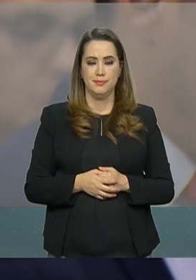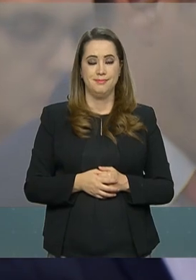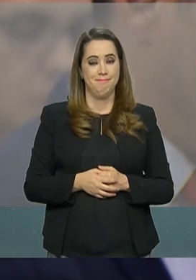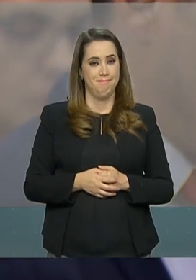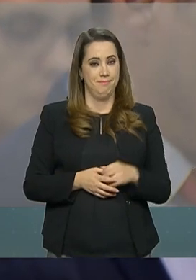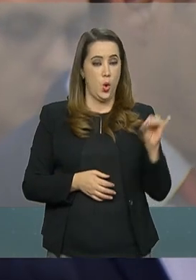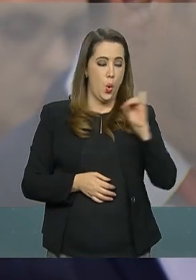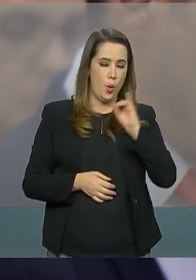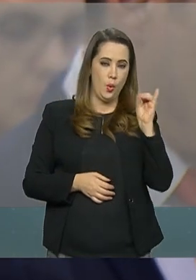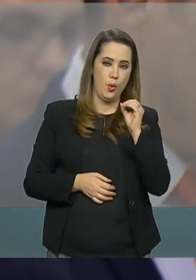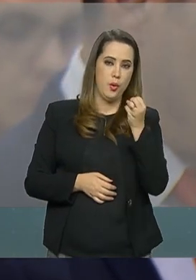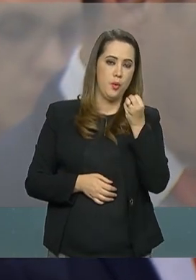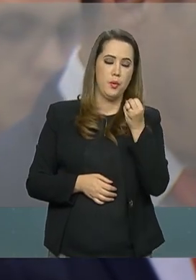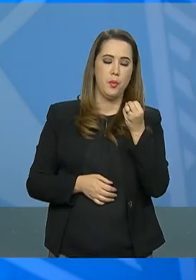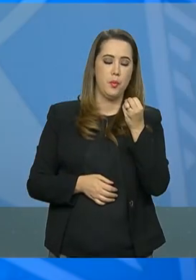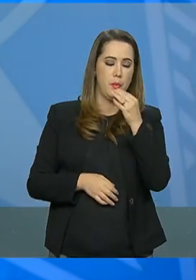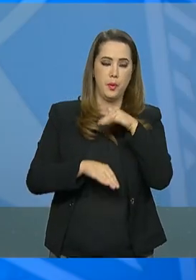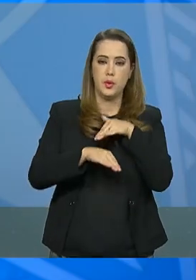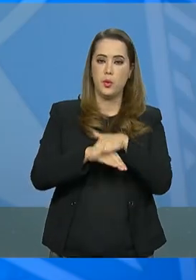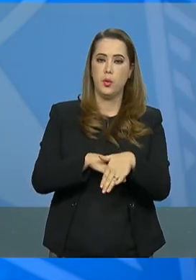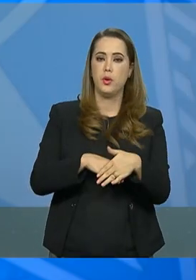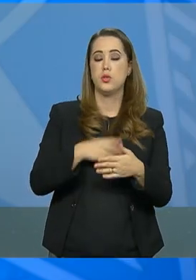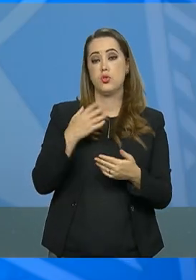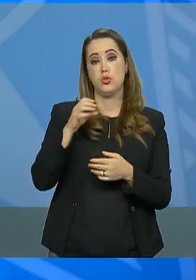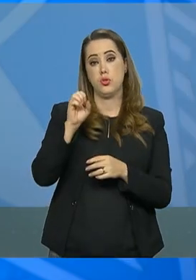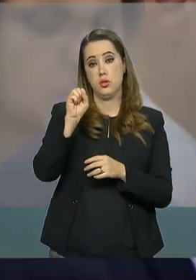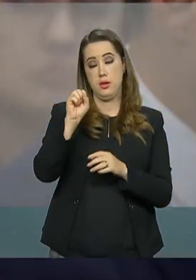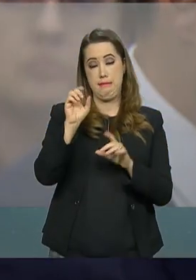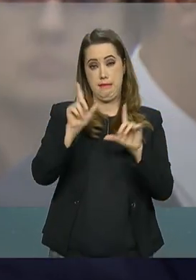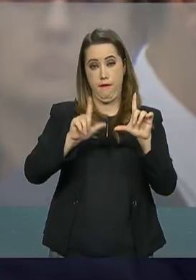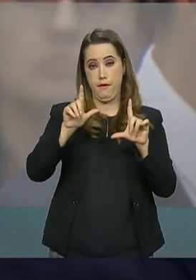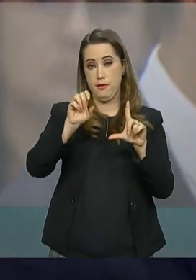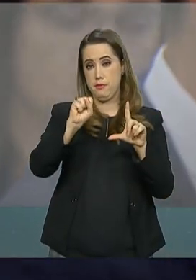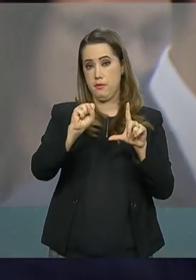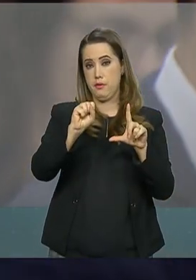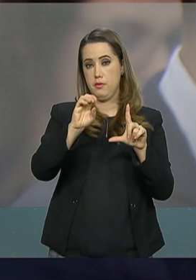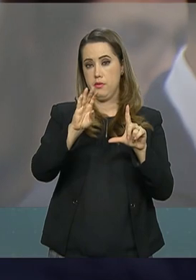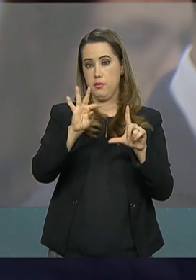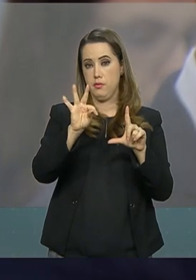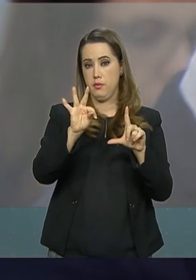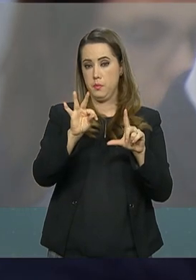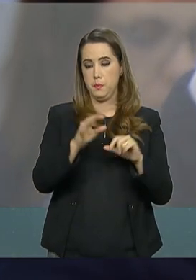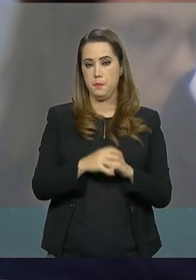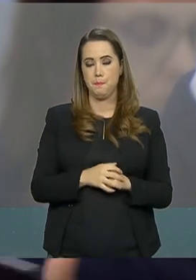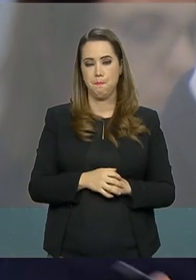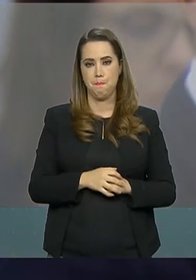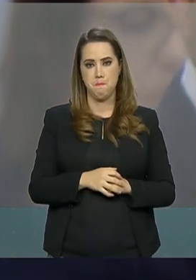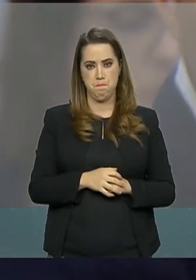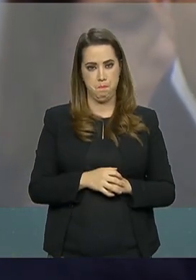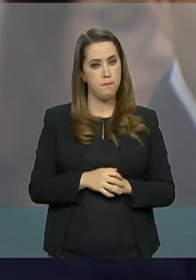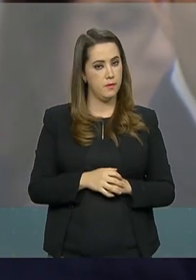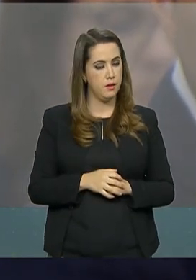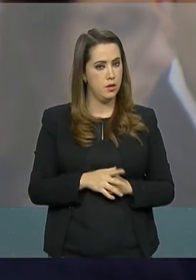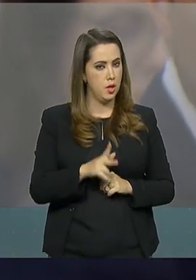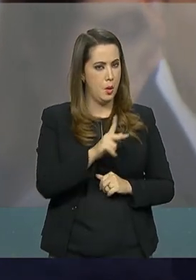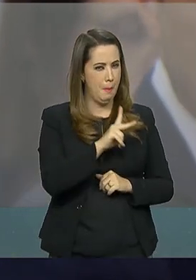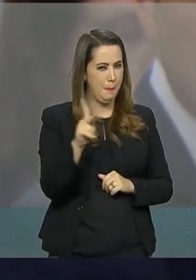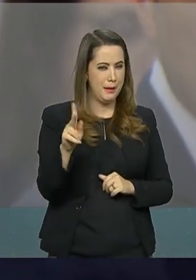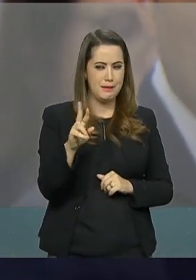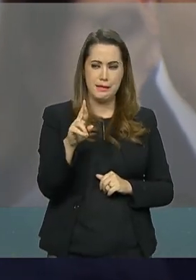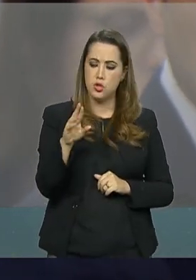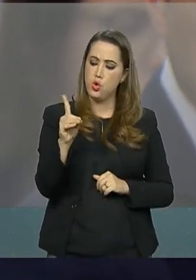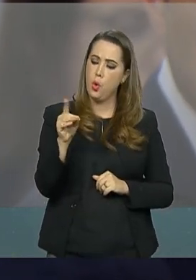Porta-voz Galton Cé, do SBT. Boa noite. Como vai? Tudo bem? Tudo bem. O Maia disse agora há pouco que, no cenário mais otimista,